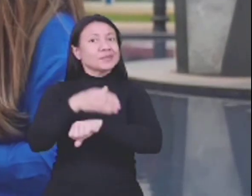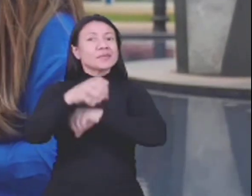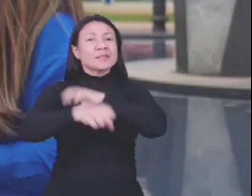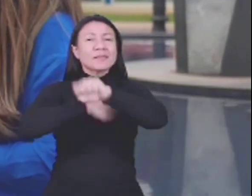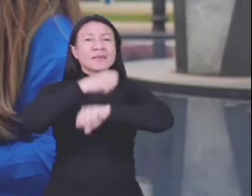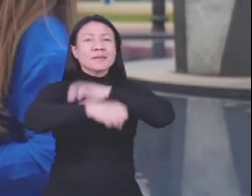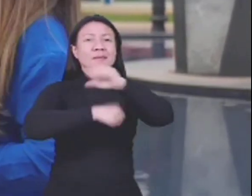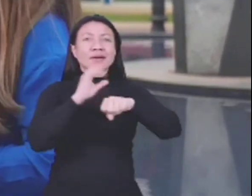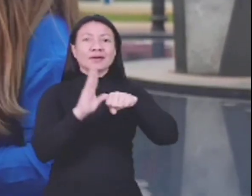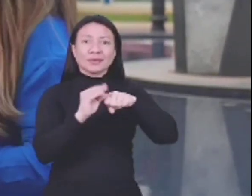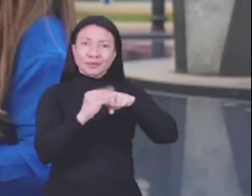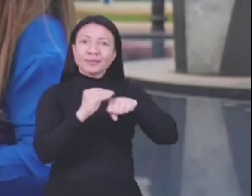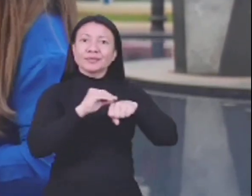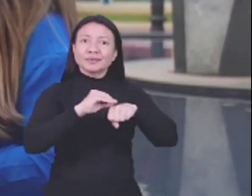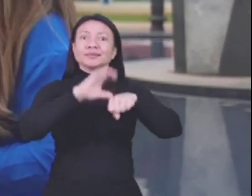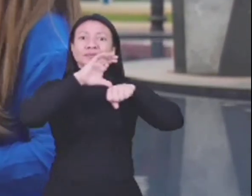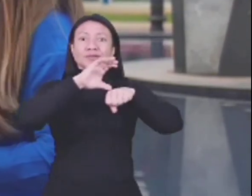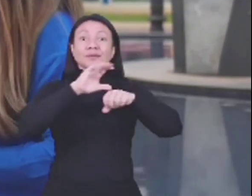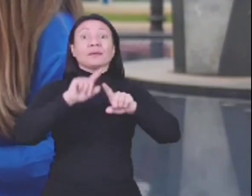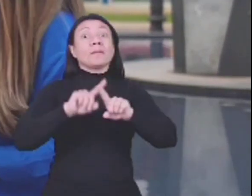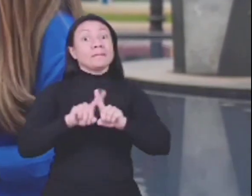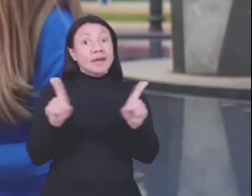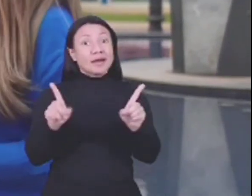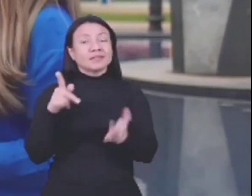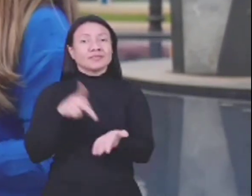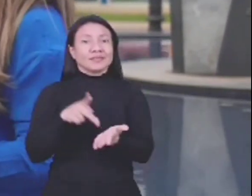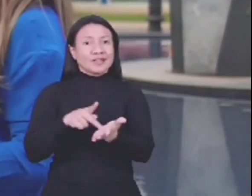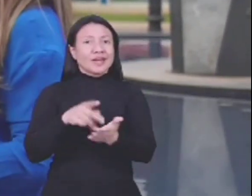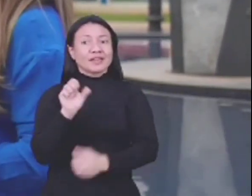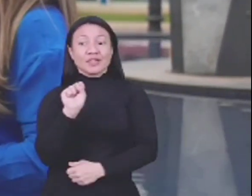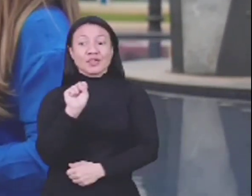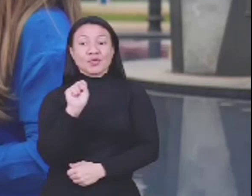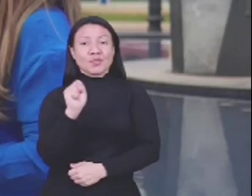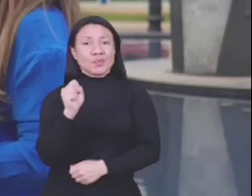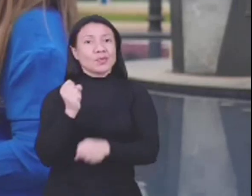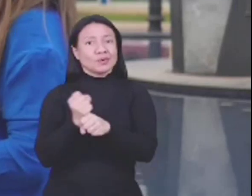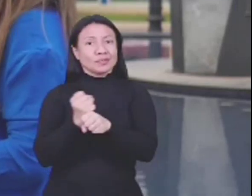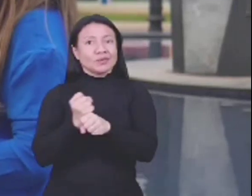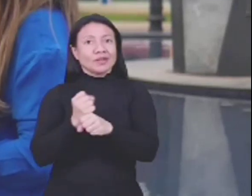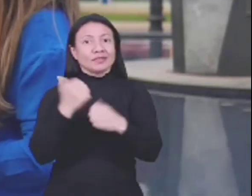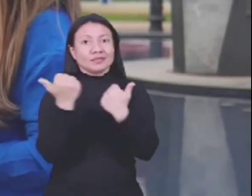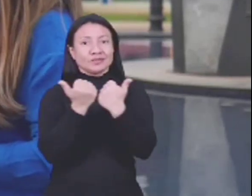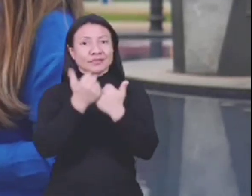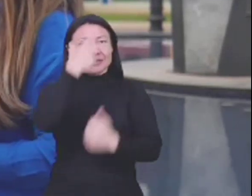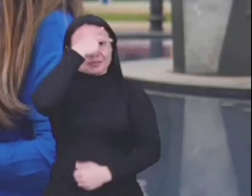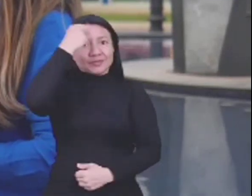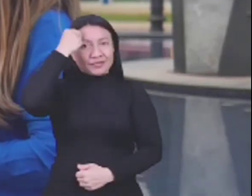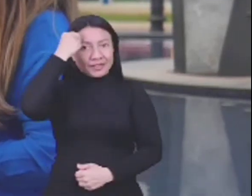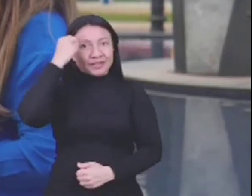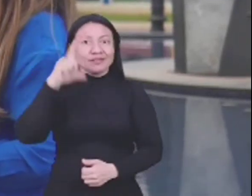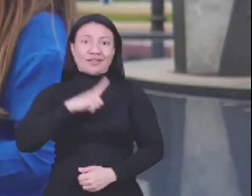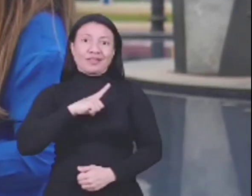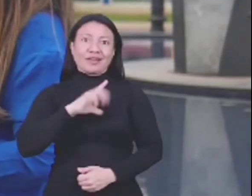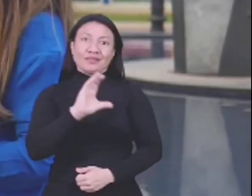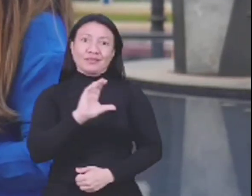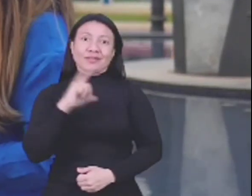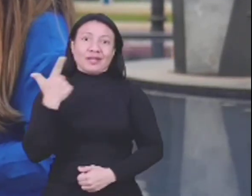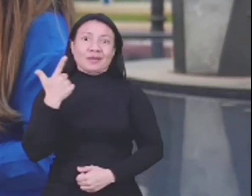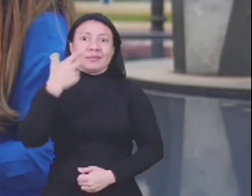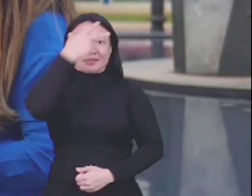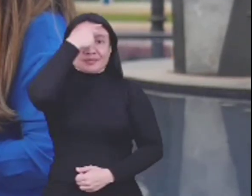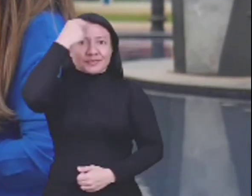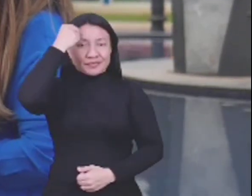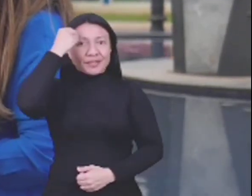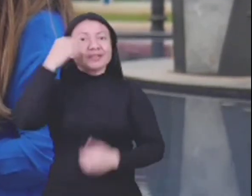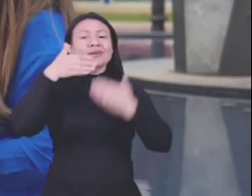Então, tudo isso eu fui adquirindo conhecimento. Mas, acima de tudo, nos últimos oito anos, como vice-prefeito do prefeito